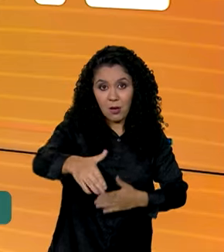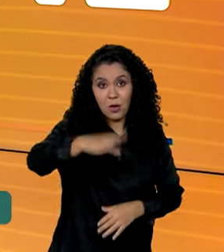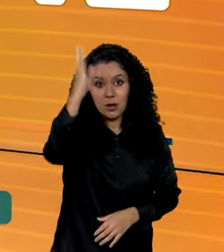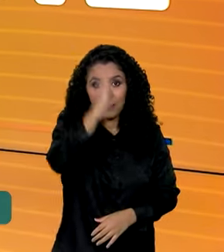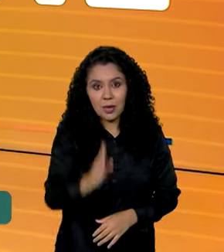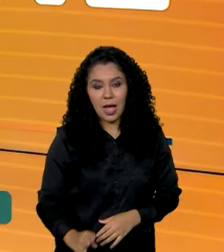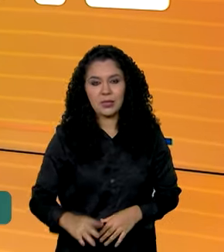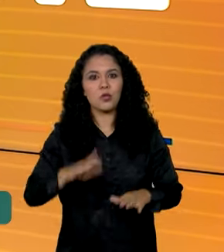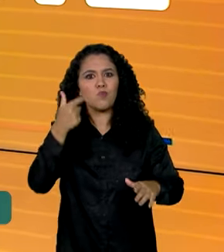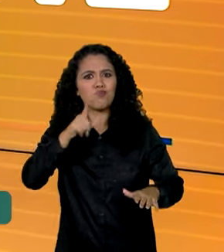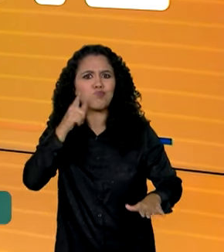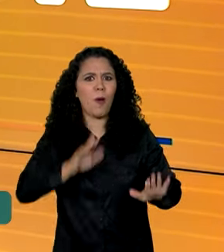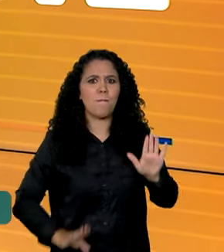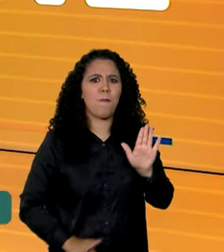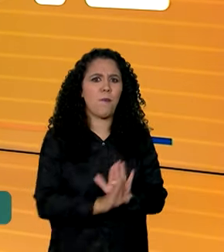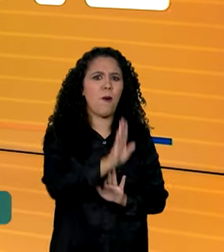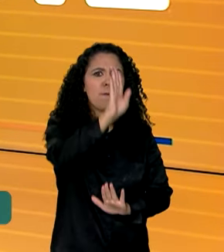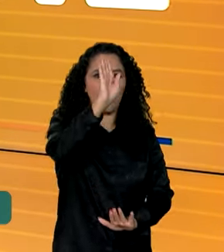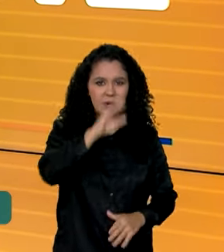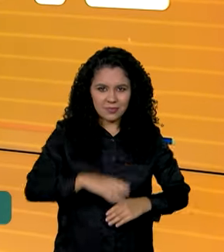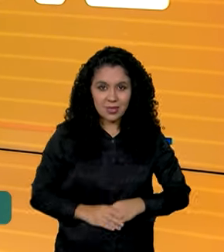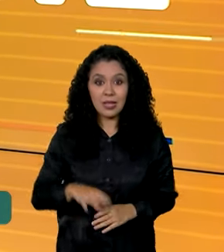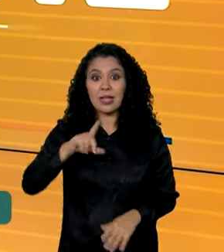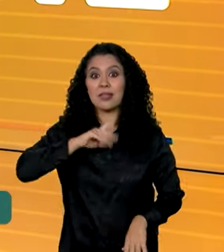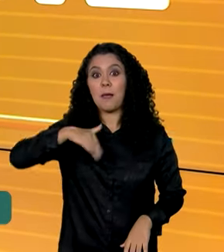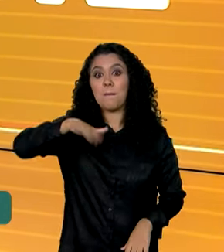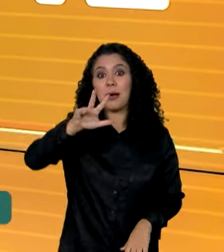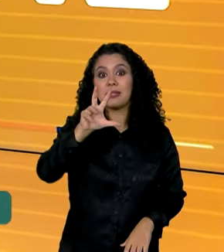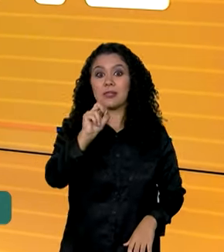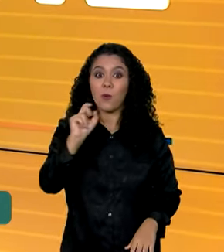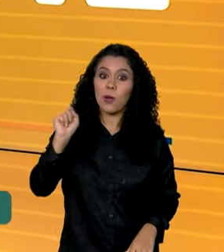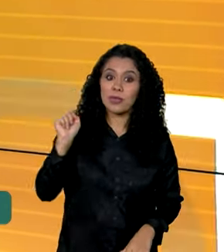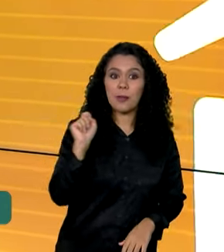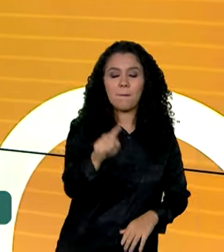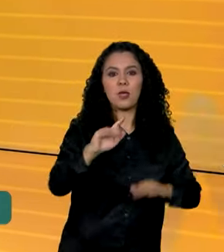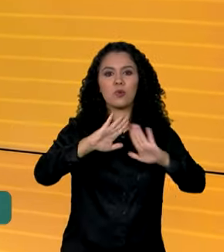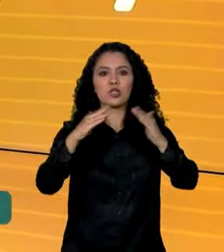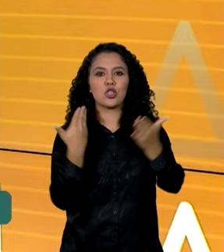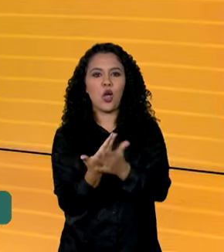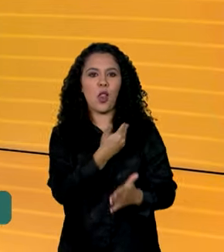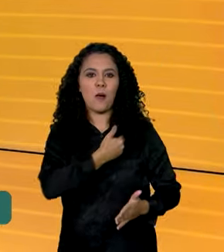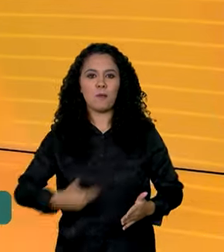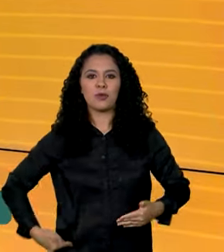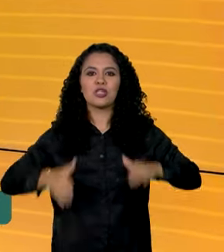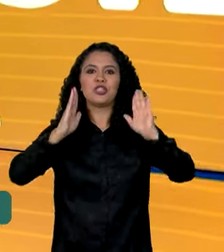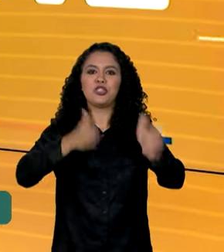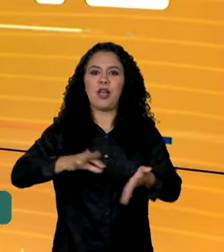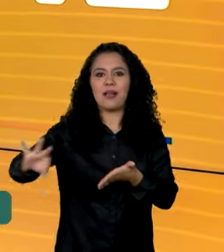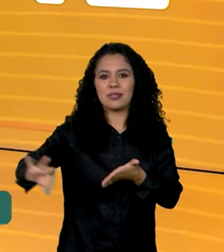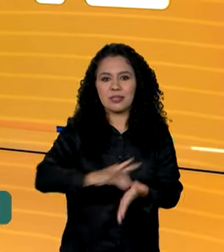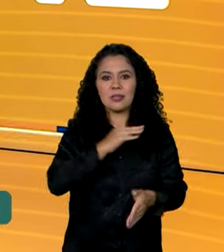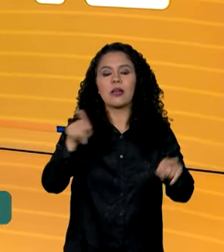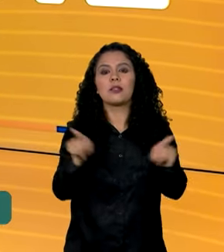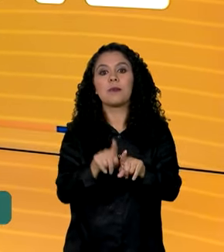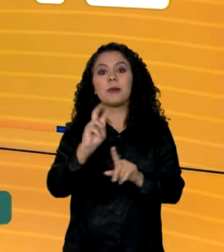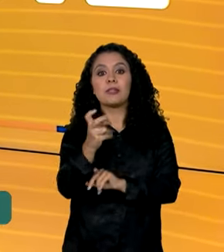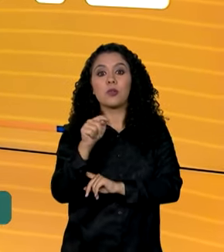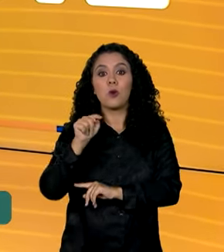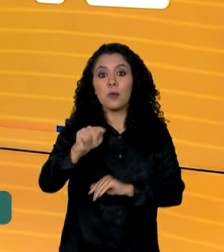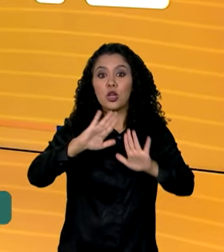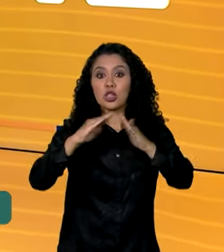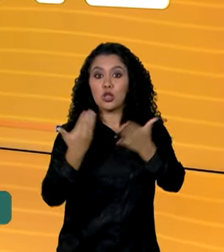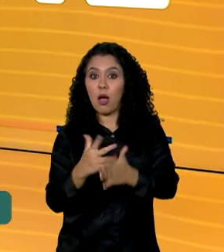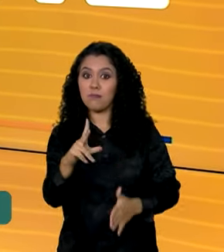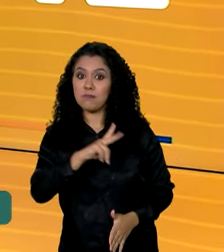recordes antes mesmo de começar. Já são mais de 50 mil escolas públicas inscritas e 5 mil escolas particulares